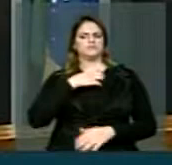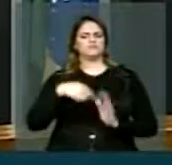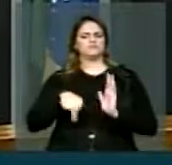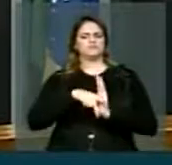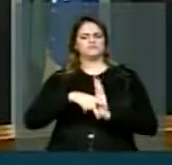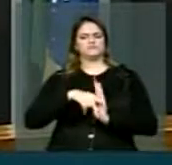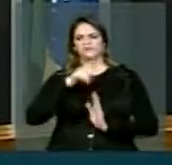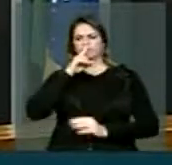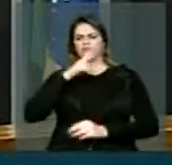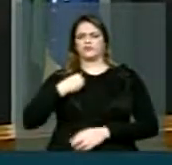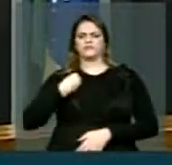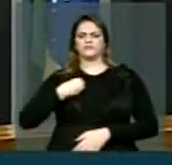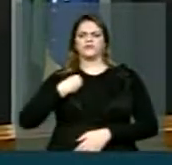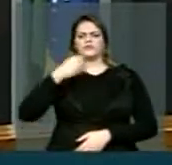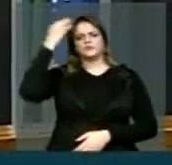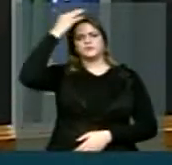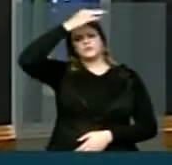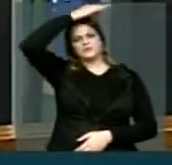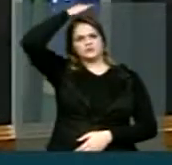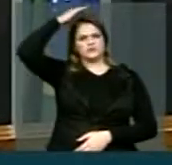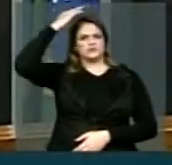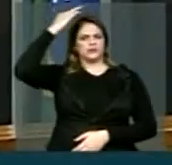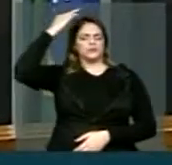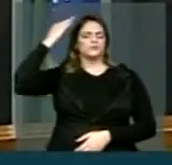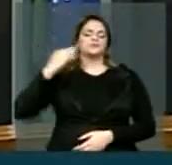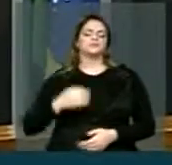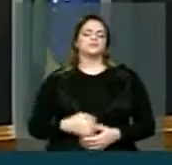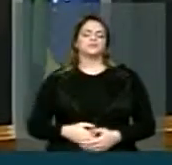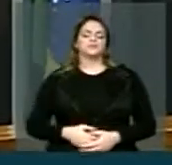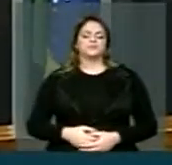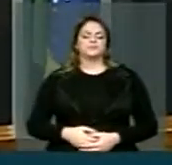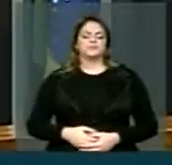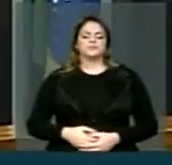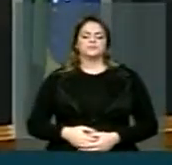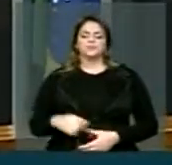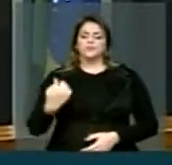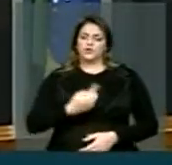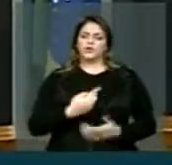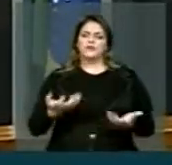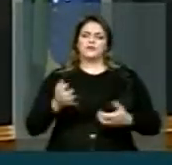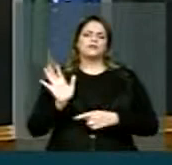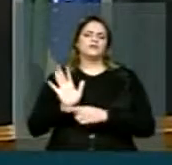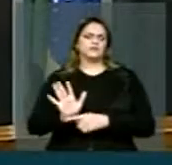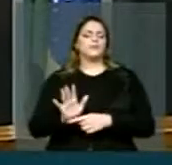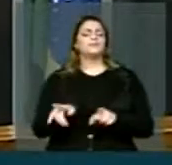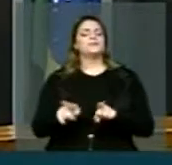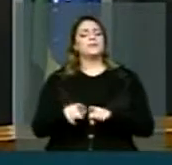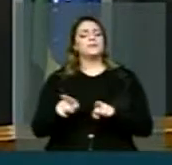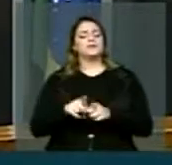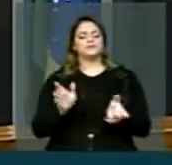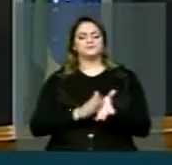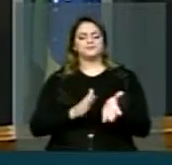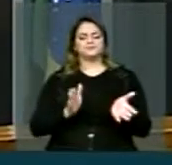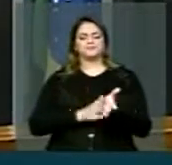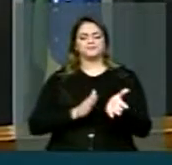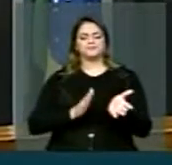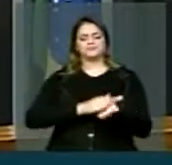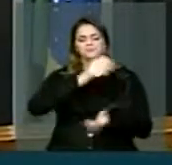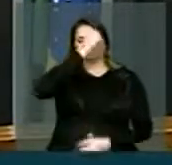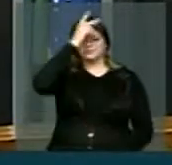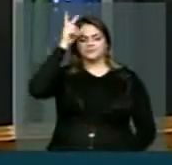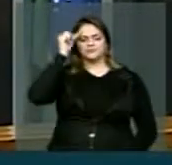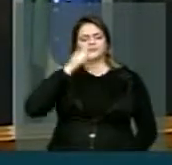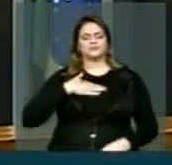no estado do Espírito Santo, né? E estamos lá para ajudar. Também parabenizar o prefeito da minha cidade,